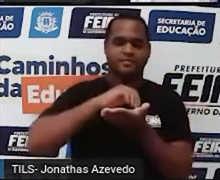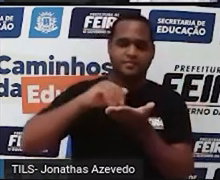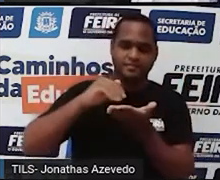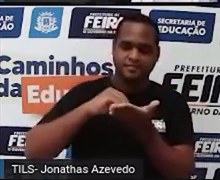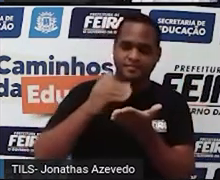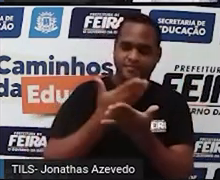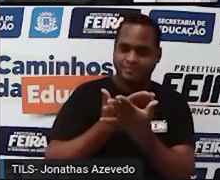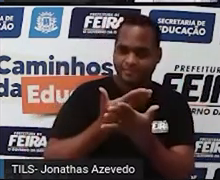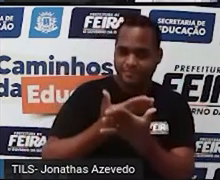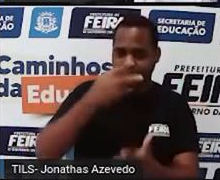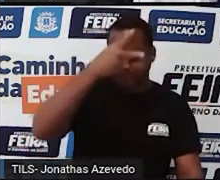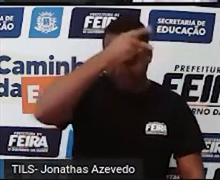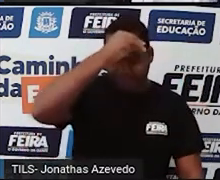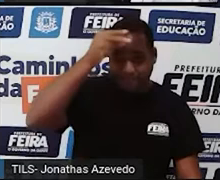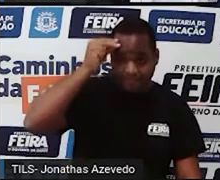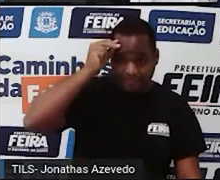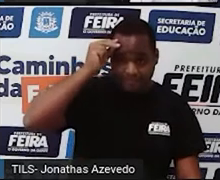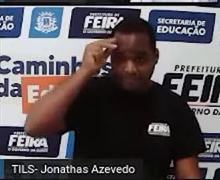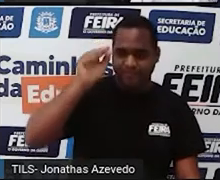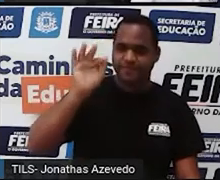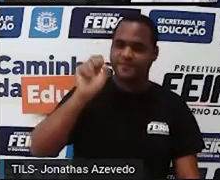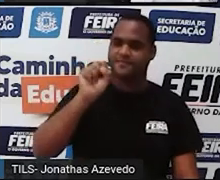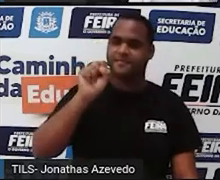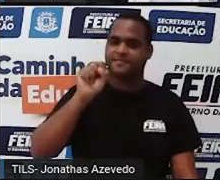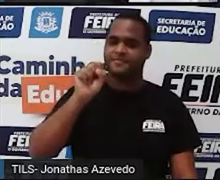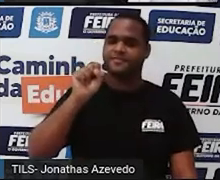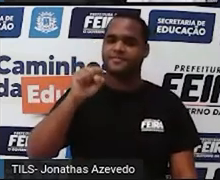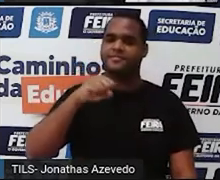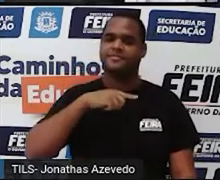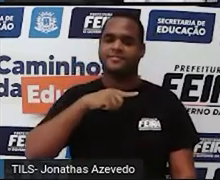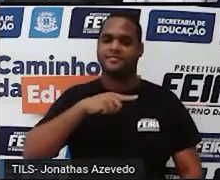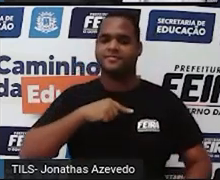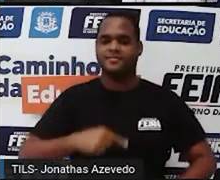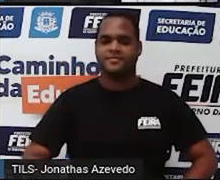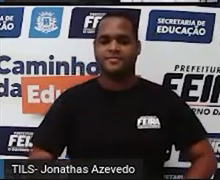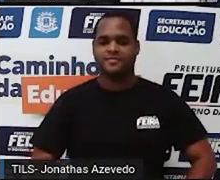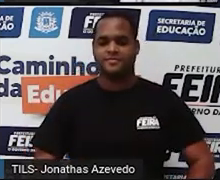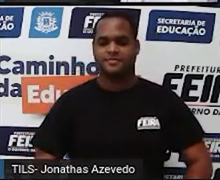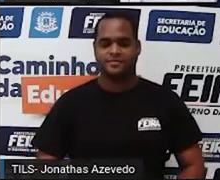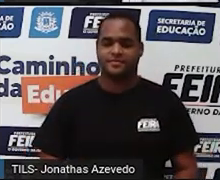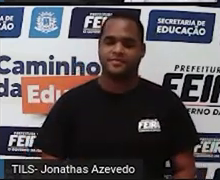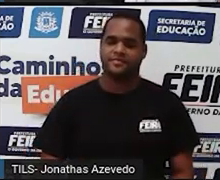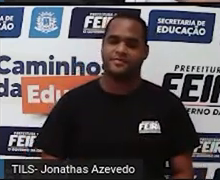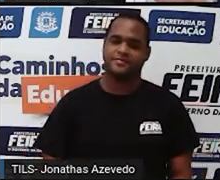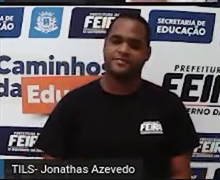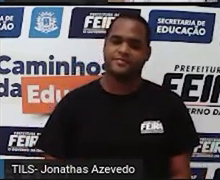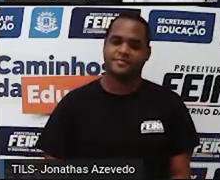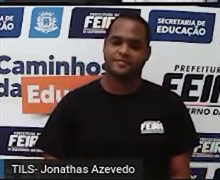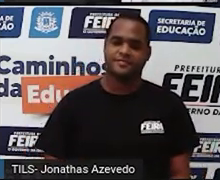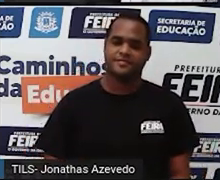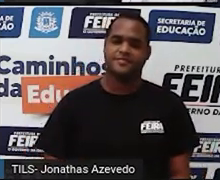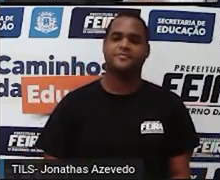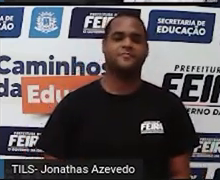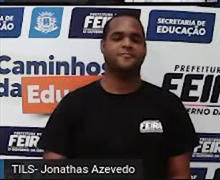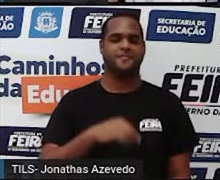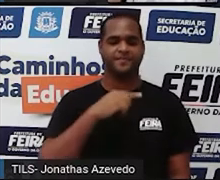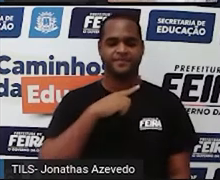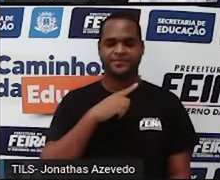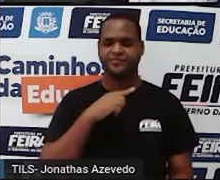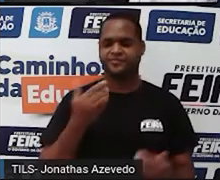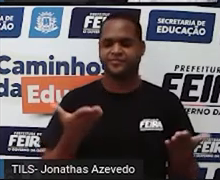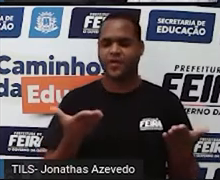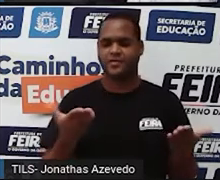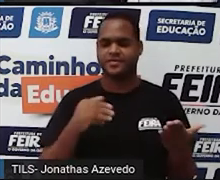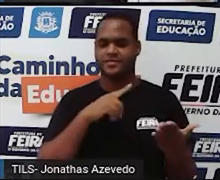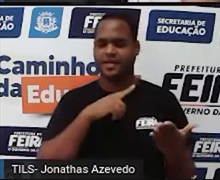cartaz da Secretaria Municipal de Educação de Feira de Santana. Tá bom? O que é que temos para essa